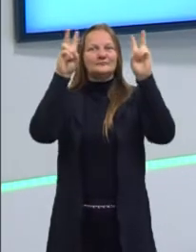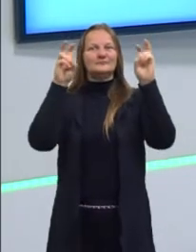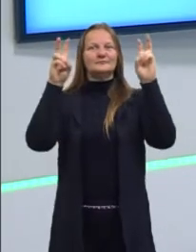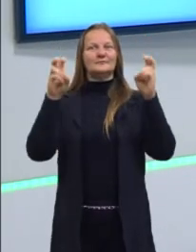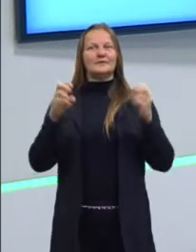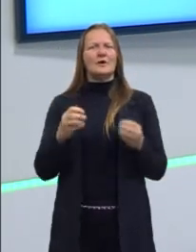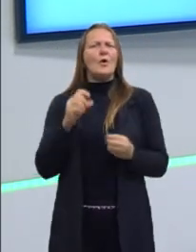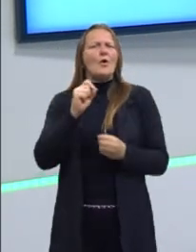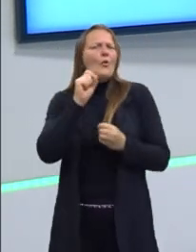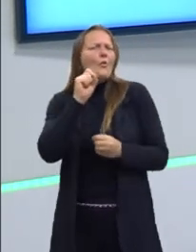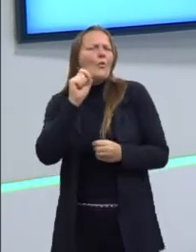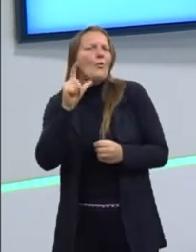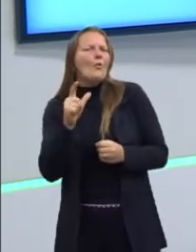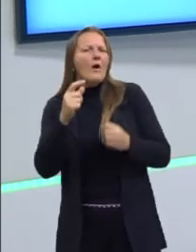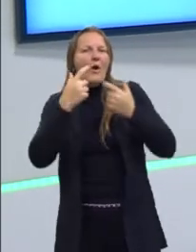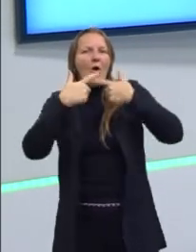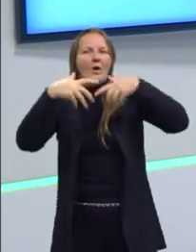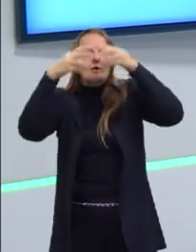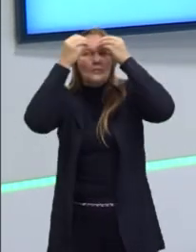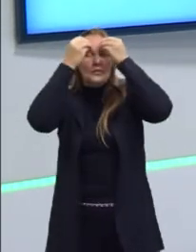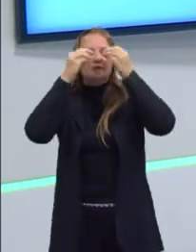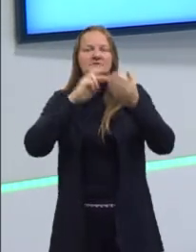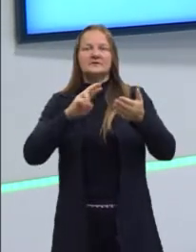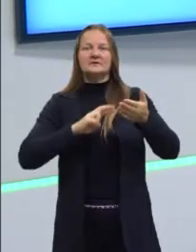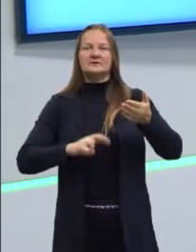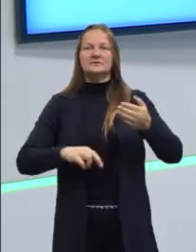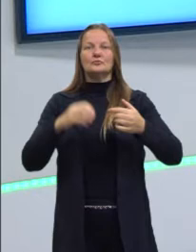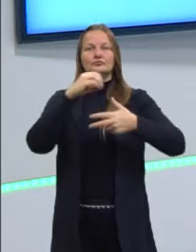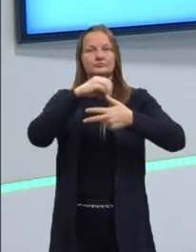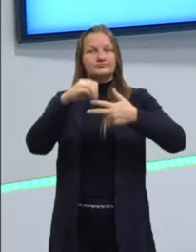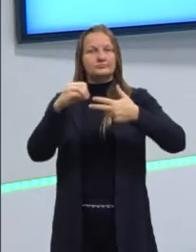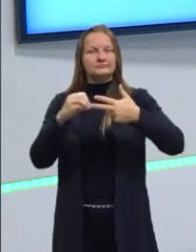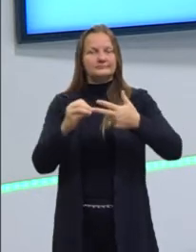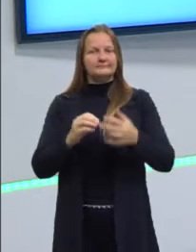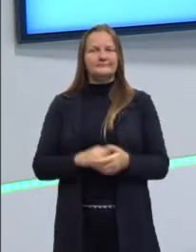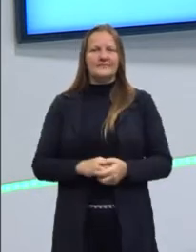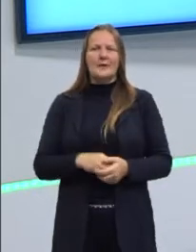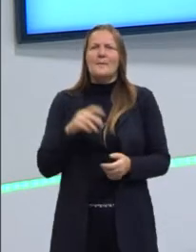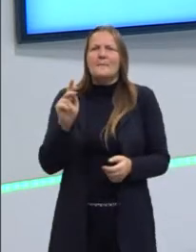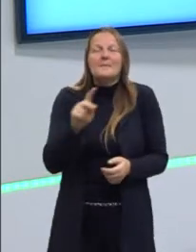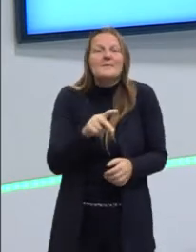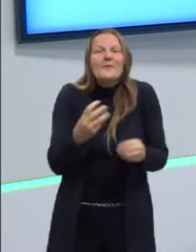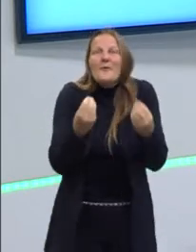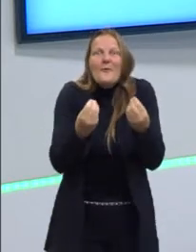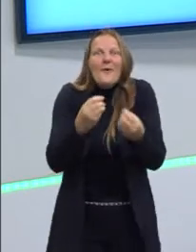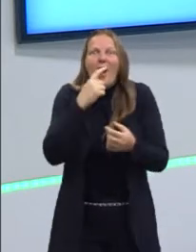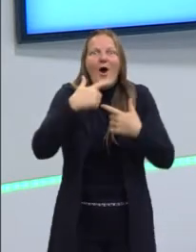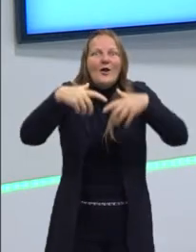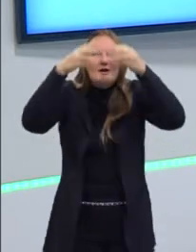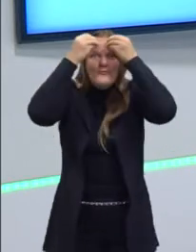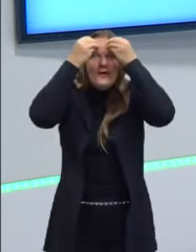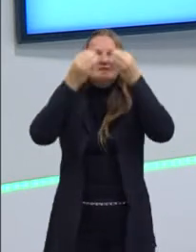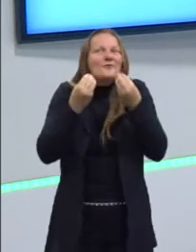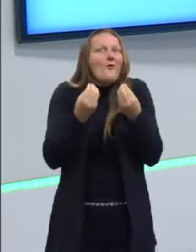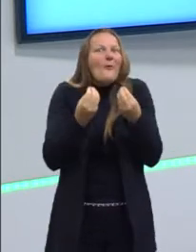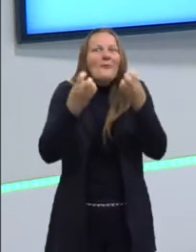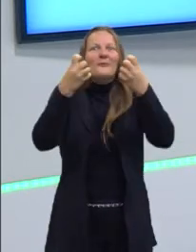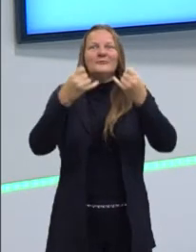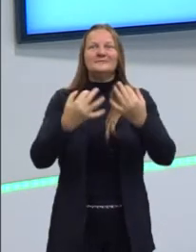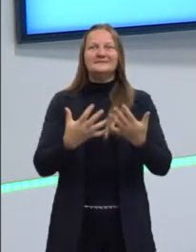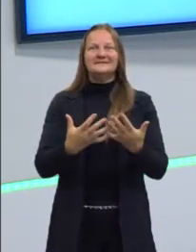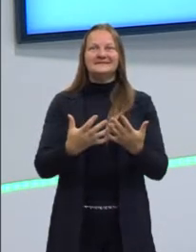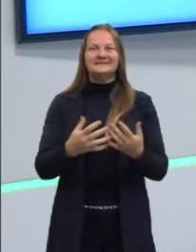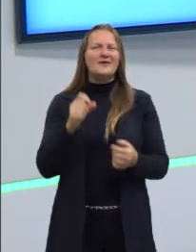qual é a linguagem da redação do Enem. Ora, professora, qual é a linguagem? Como assim qual é a linguagem? Tem uma